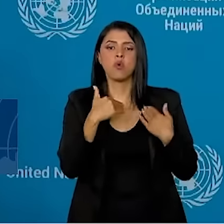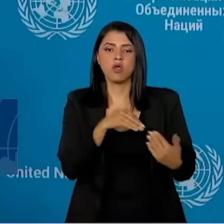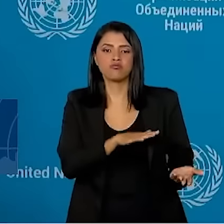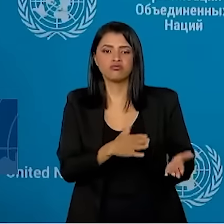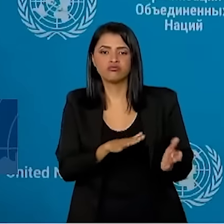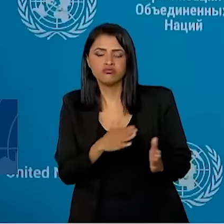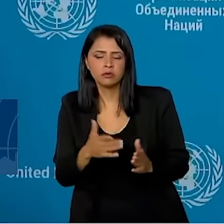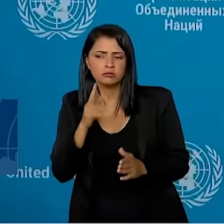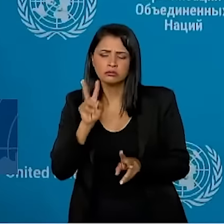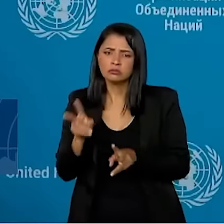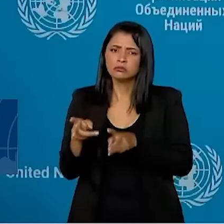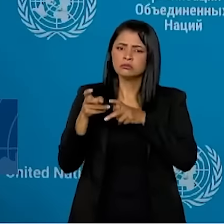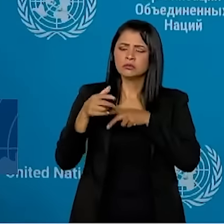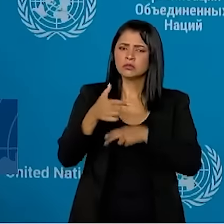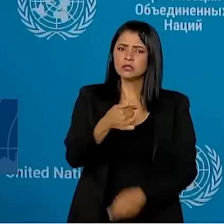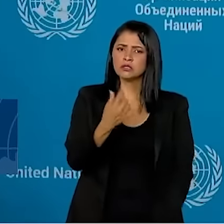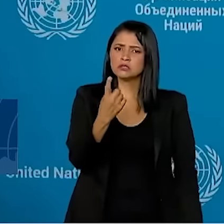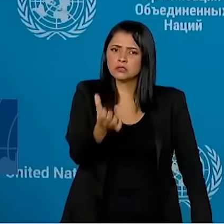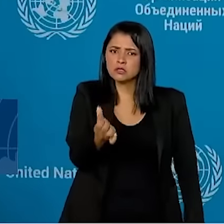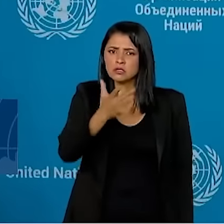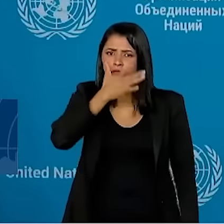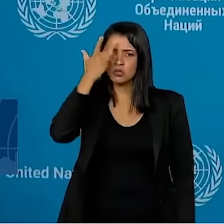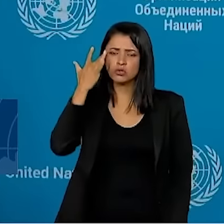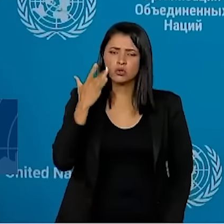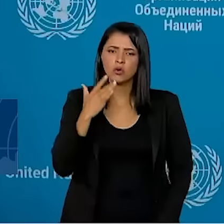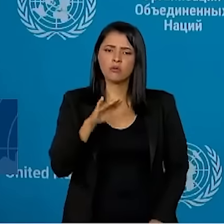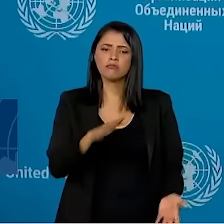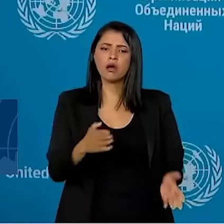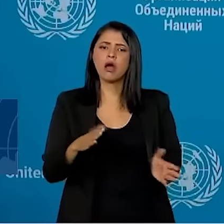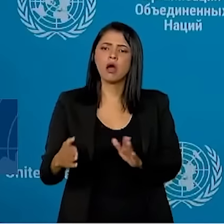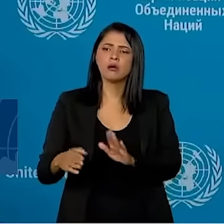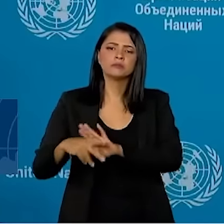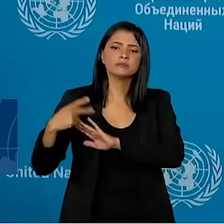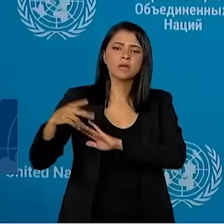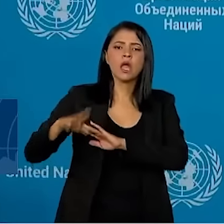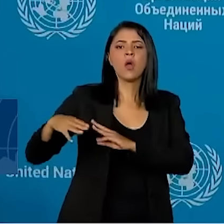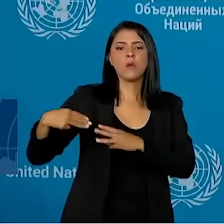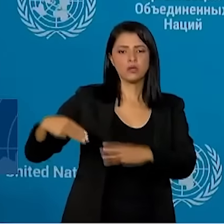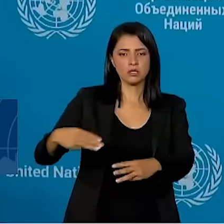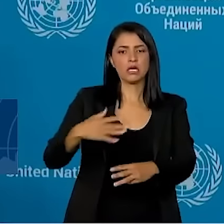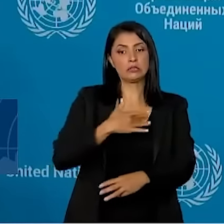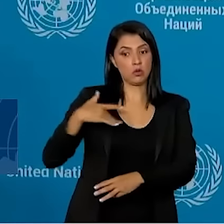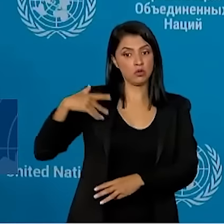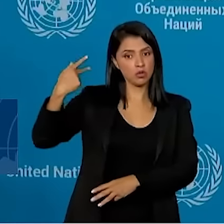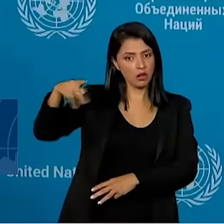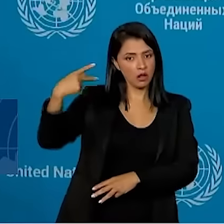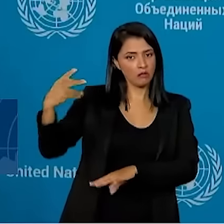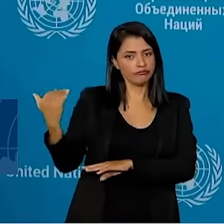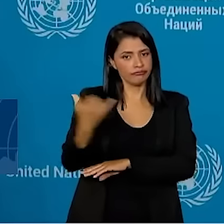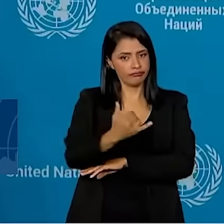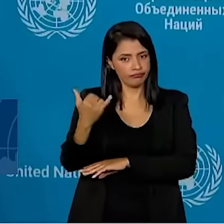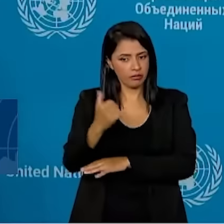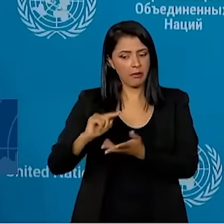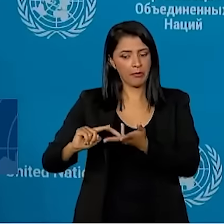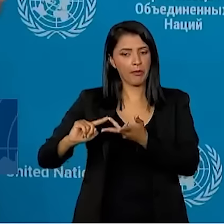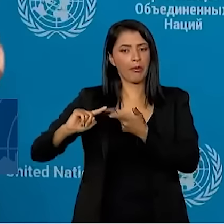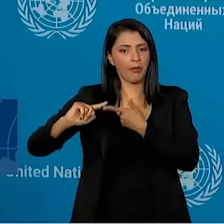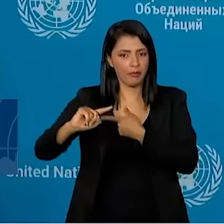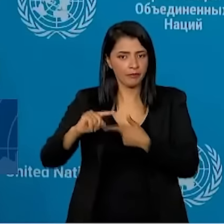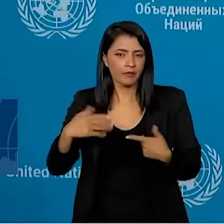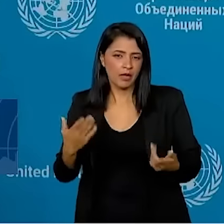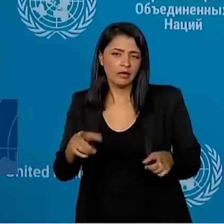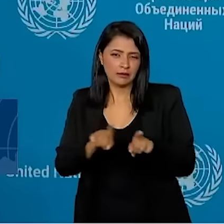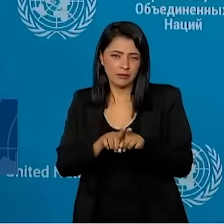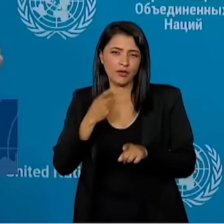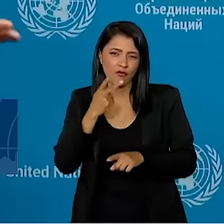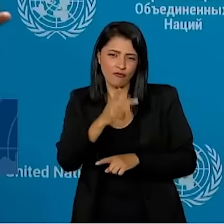percebendo que 716 pessoas morreram, segundo o Ministério da Saúde do país, além daquilo